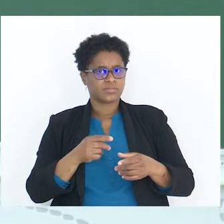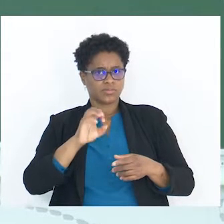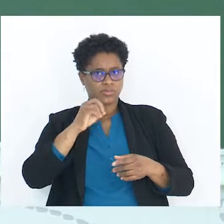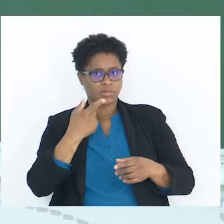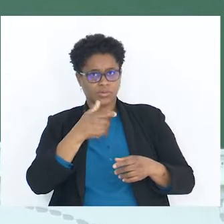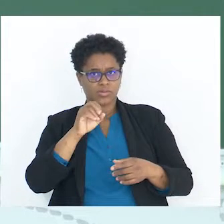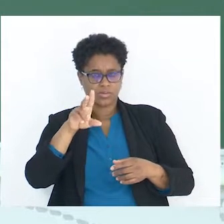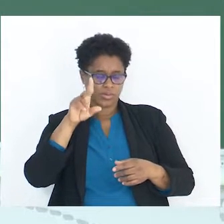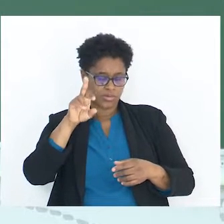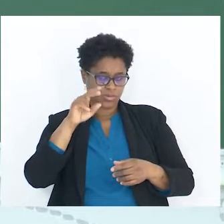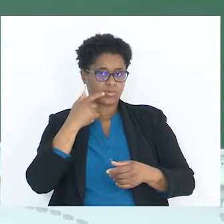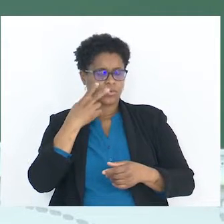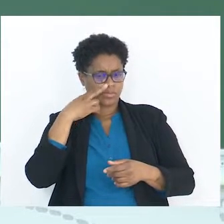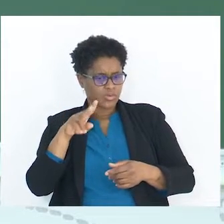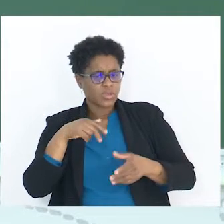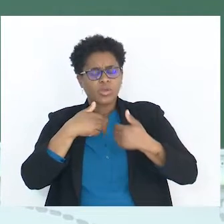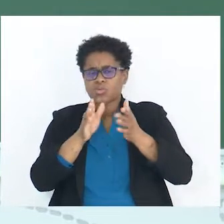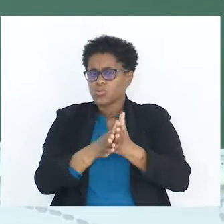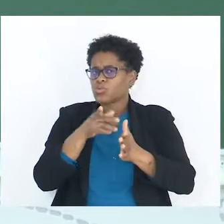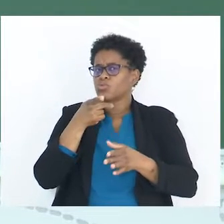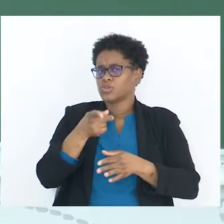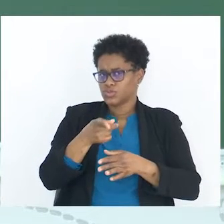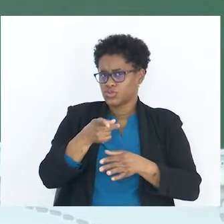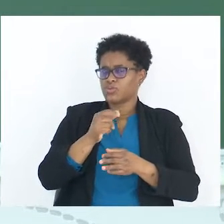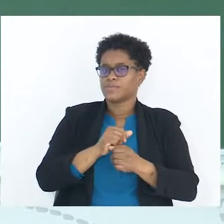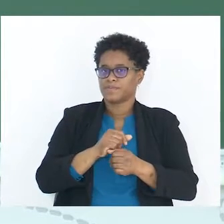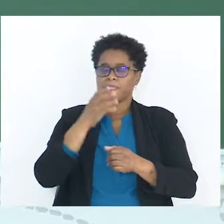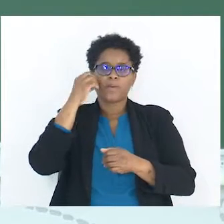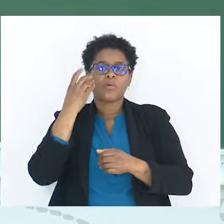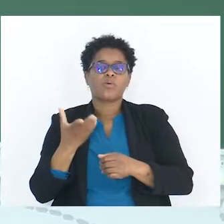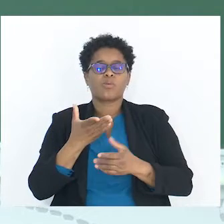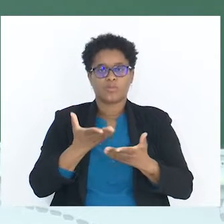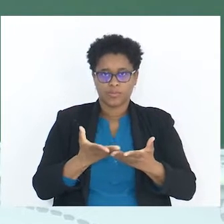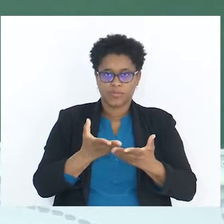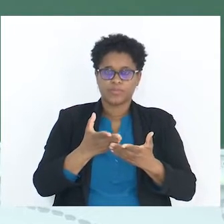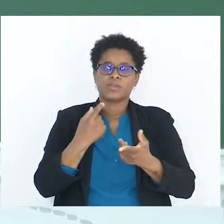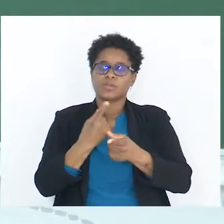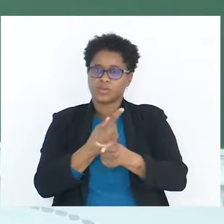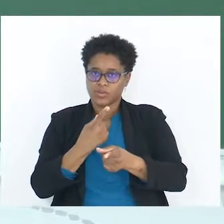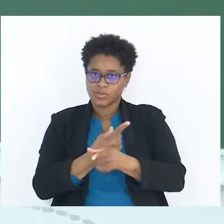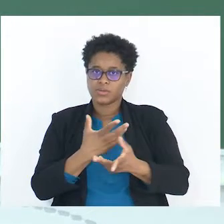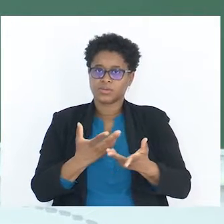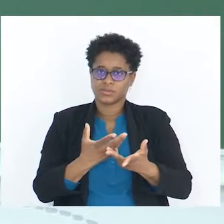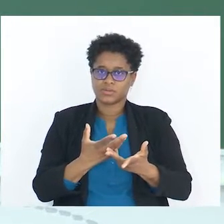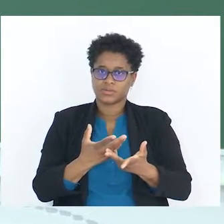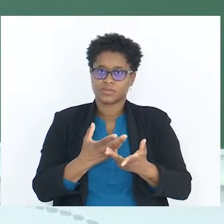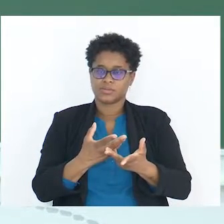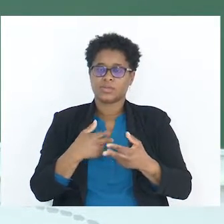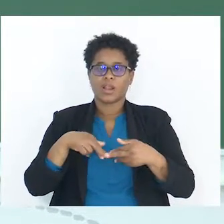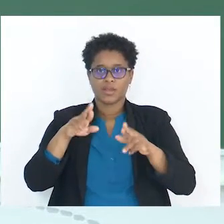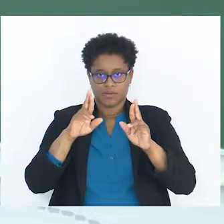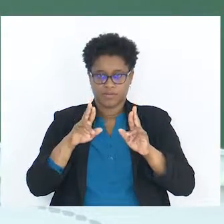autor. De mostrar tudo isto. Como é algo solto,